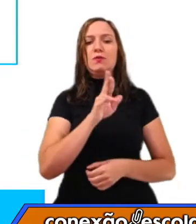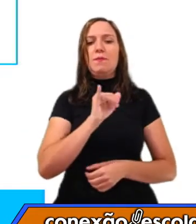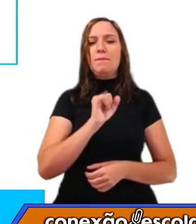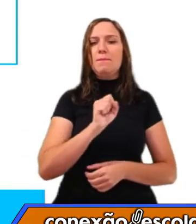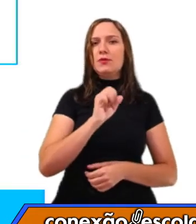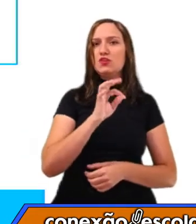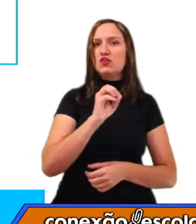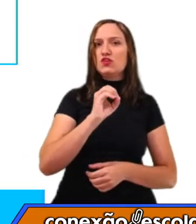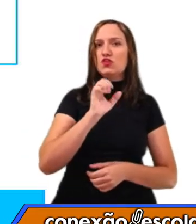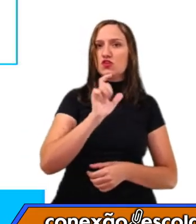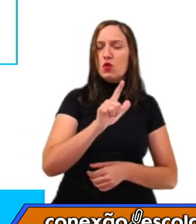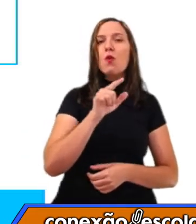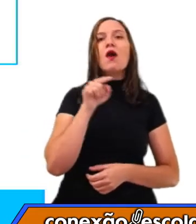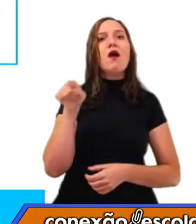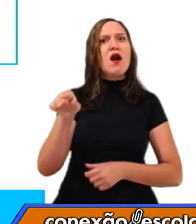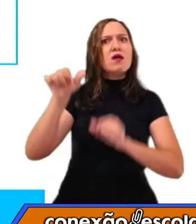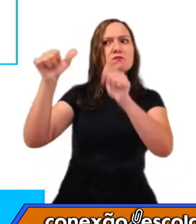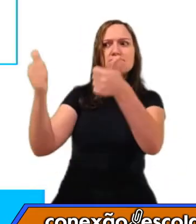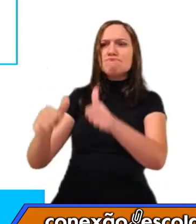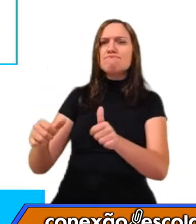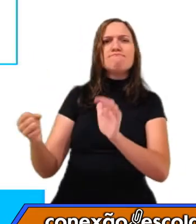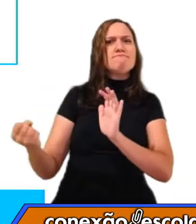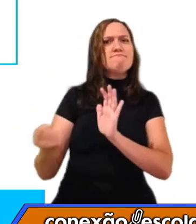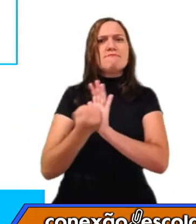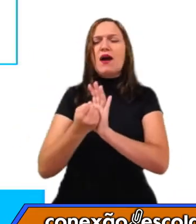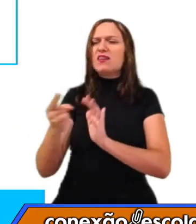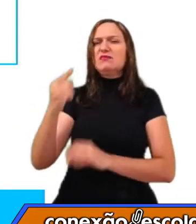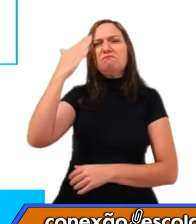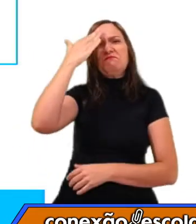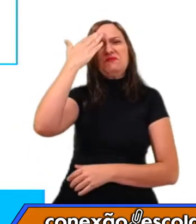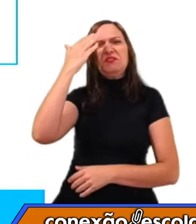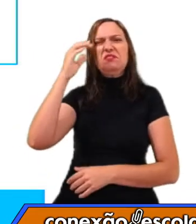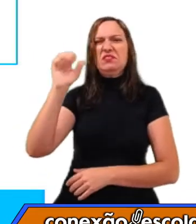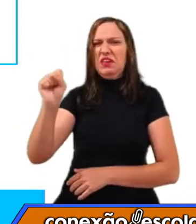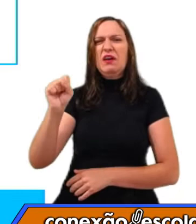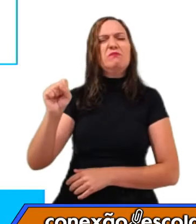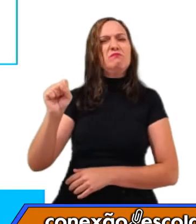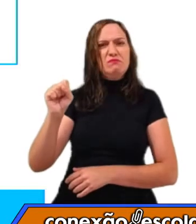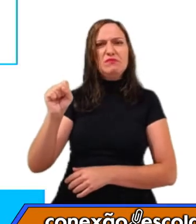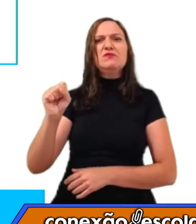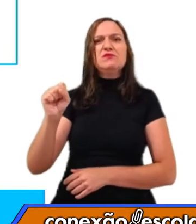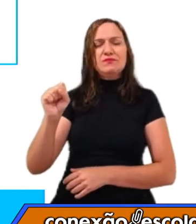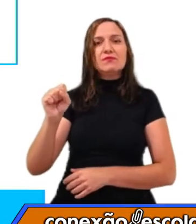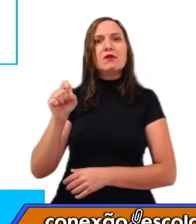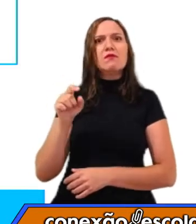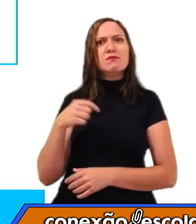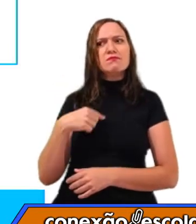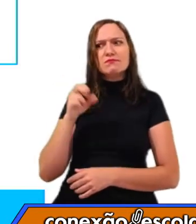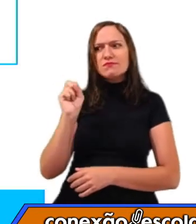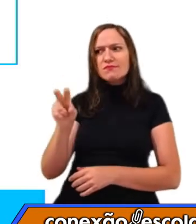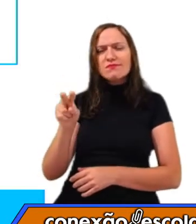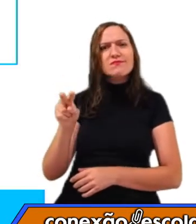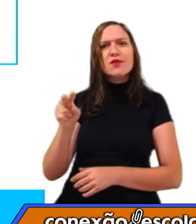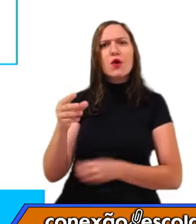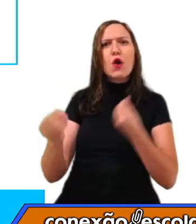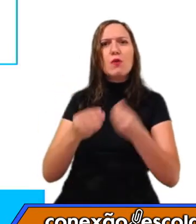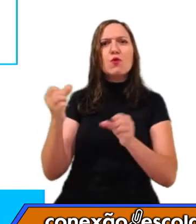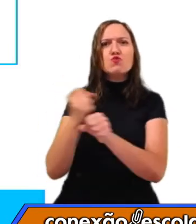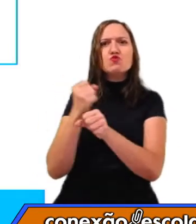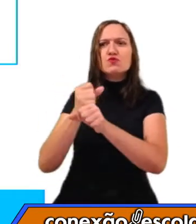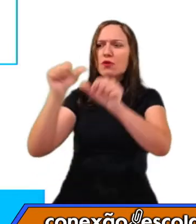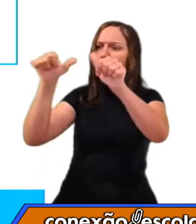um dos mais sábios e virtuosos filhos da cidade. Então, olha só como que mudou, né?